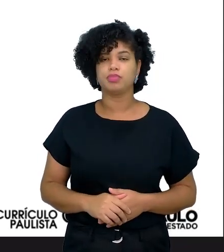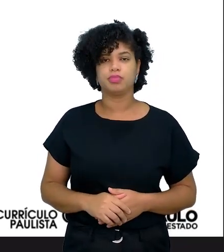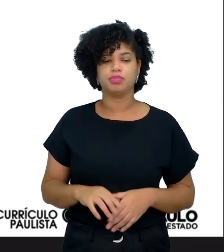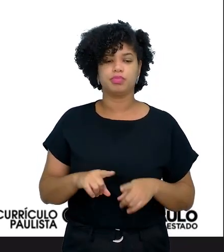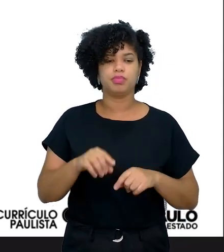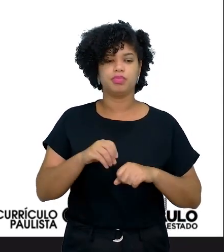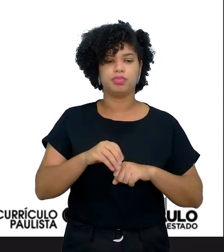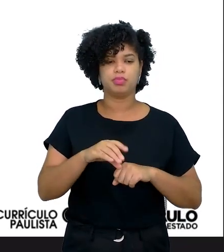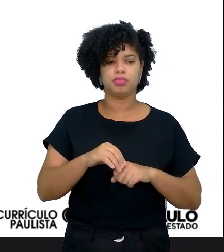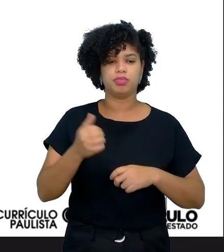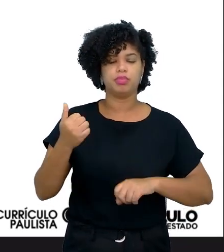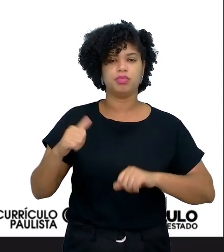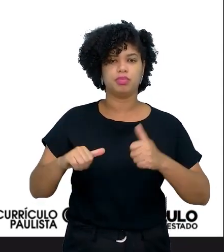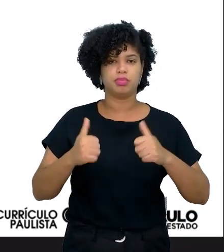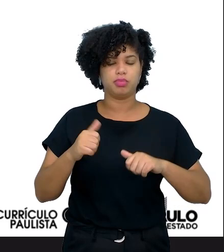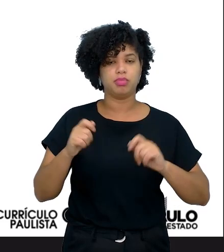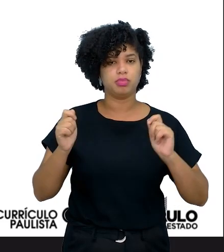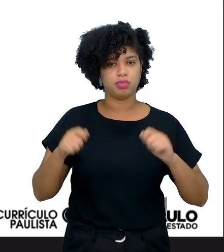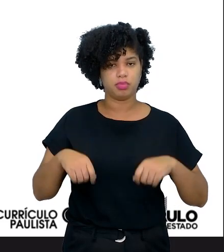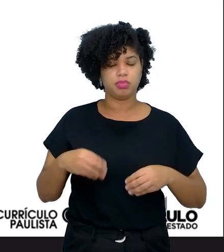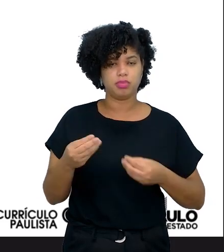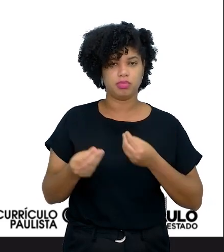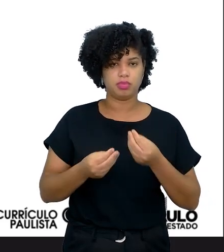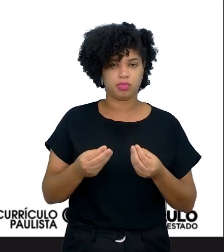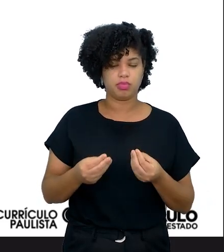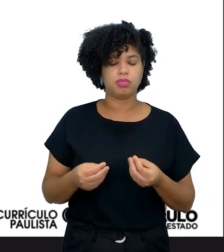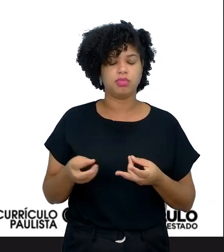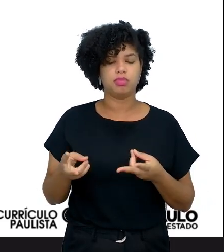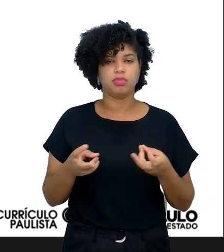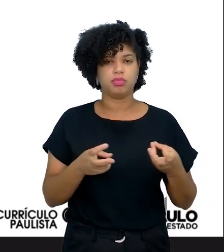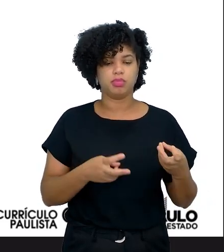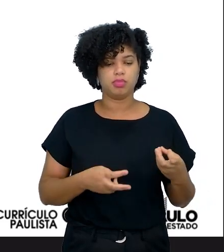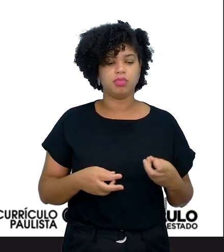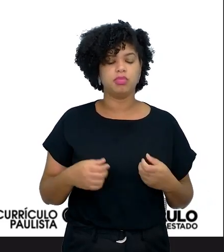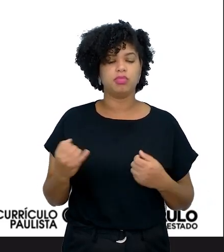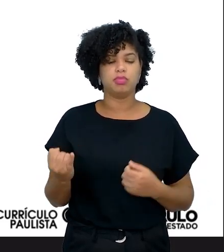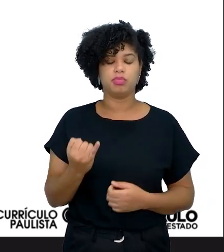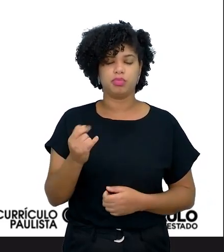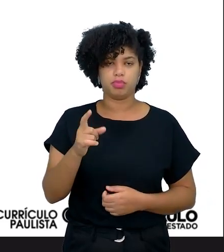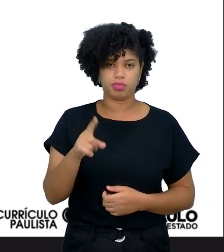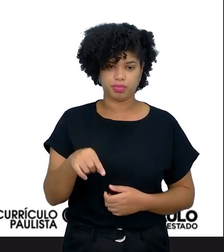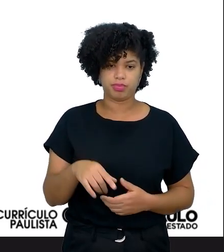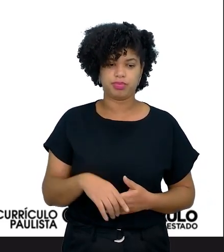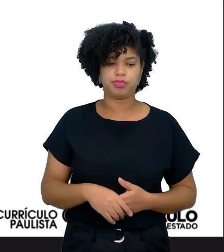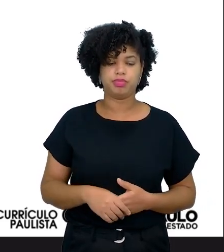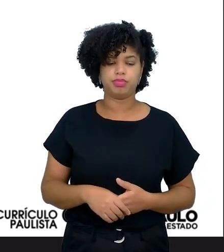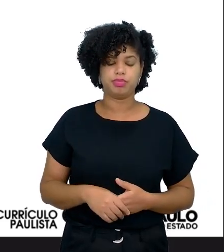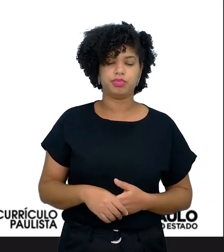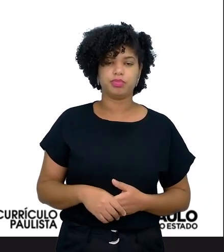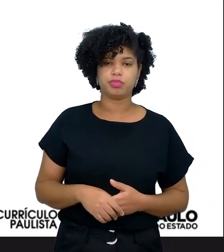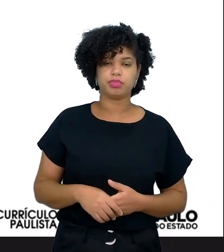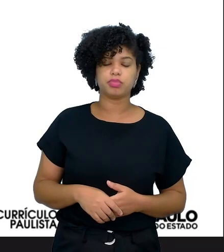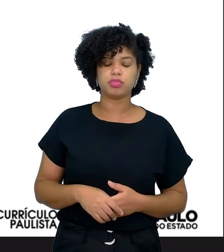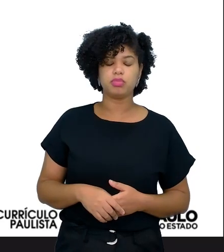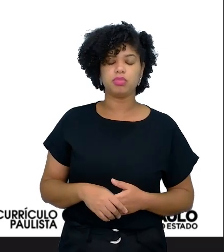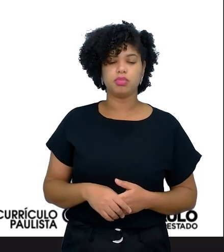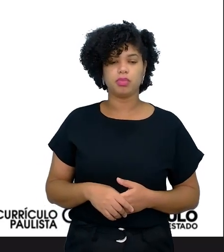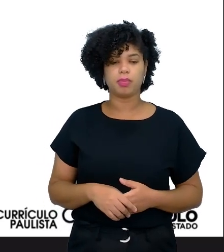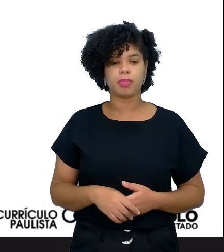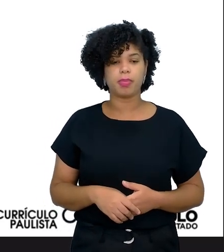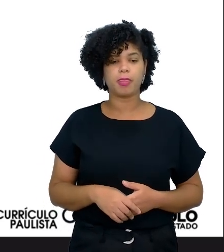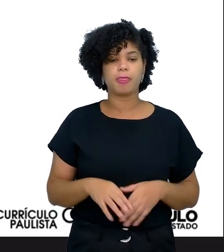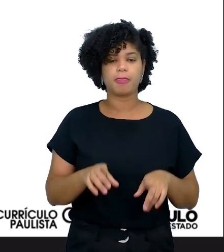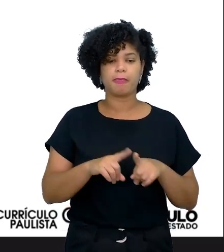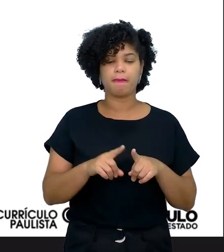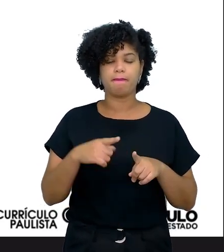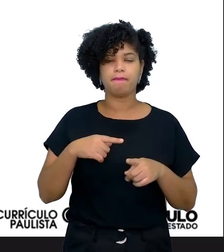formas de avaliar, né? Sem descartar a necessidade da avaliação diagnóstica, formativa e somativa, né? Então,